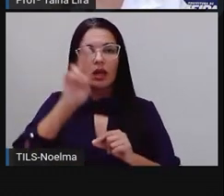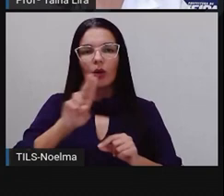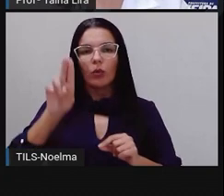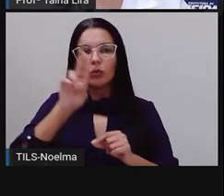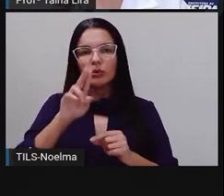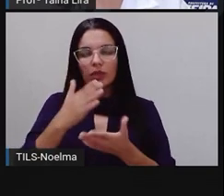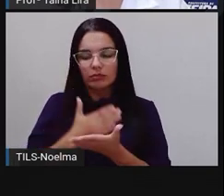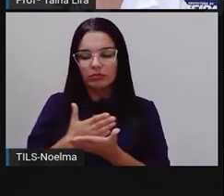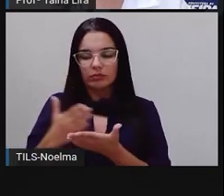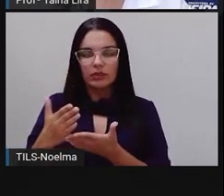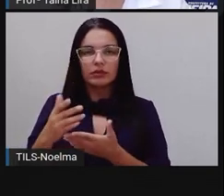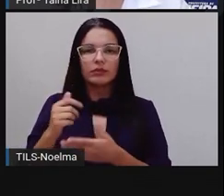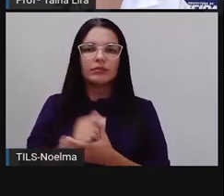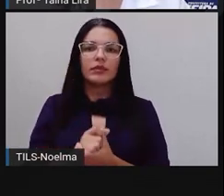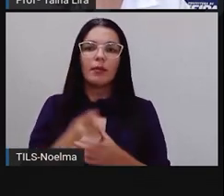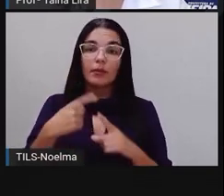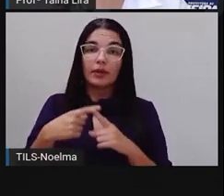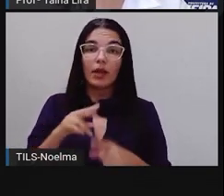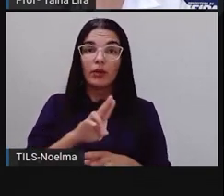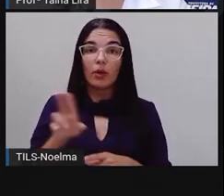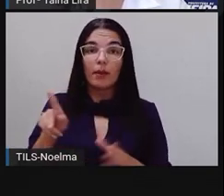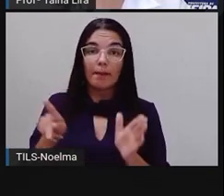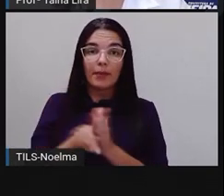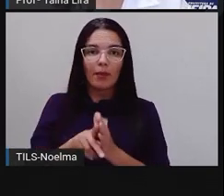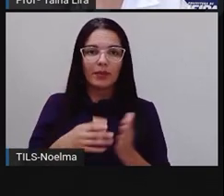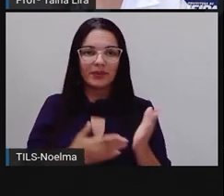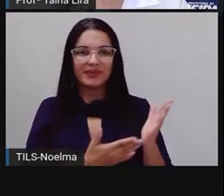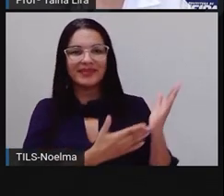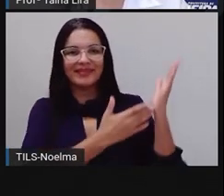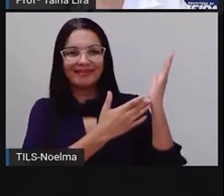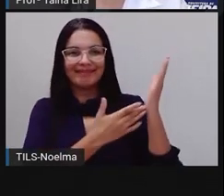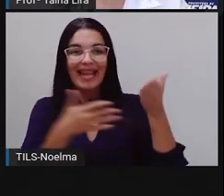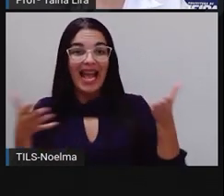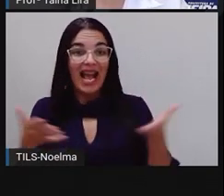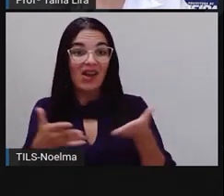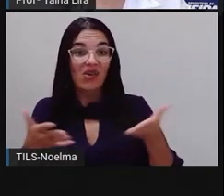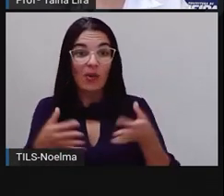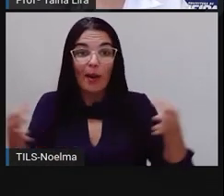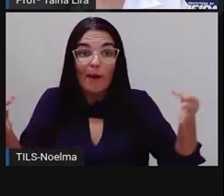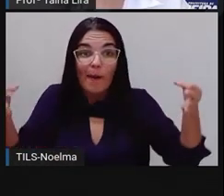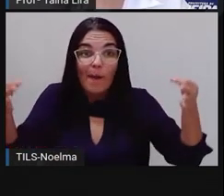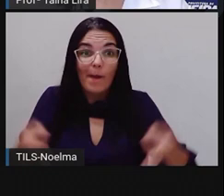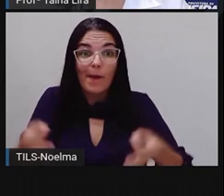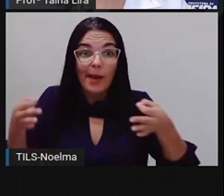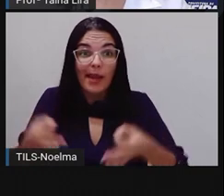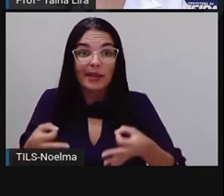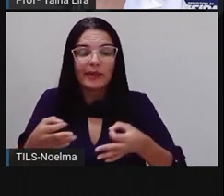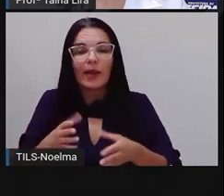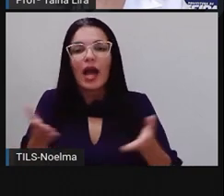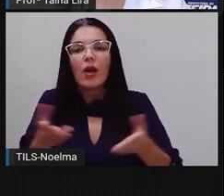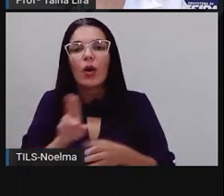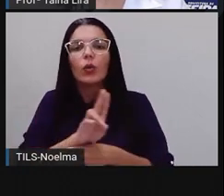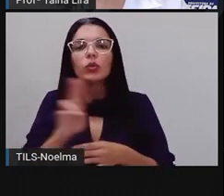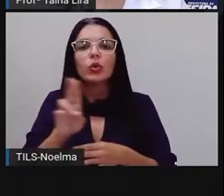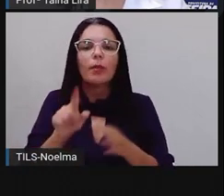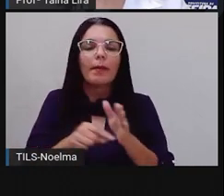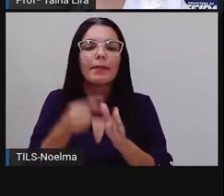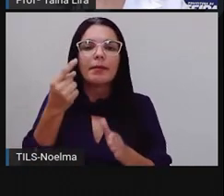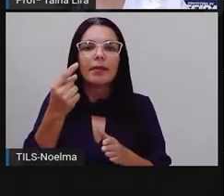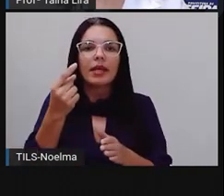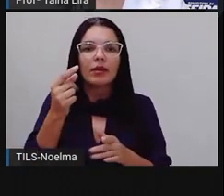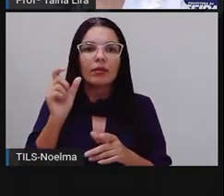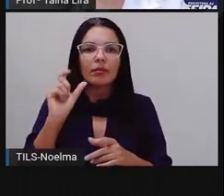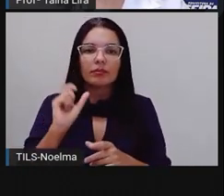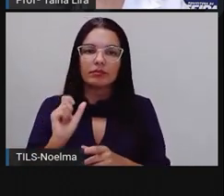frase, tá bom? Então, vamos fazer a correção. Então, primeiro, ó, a Pró colocou aqui em